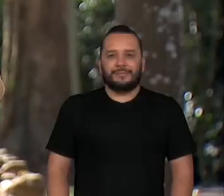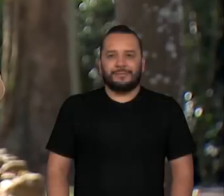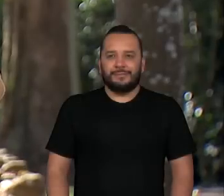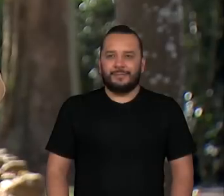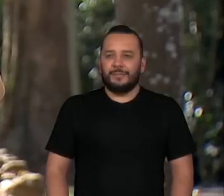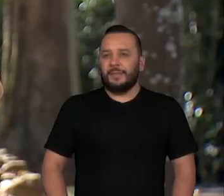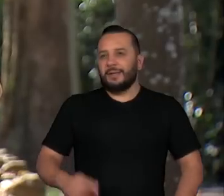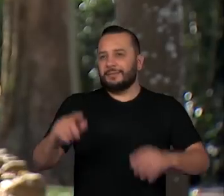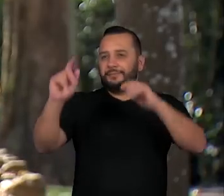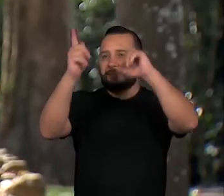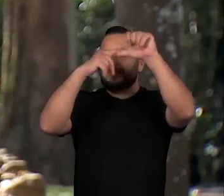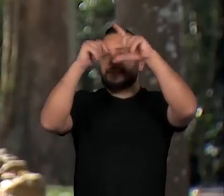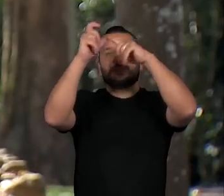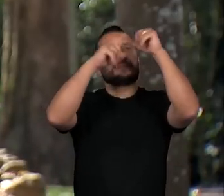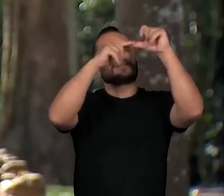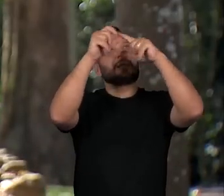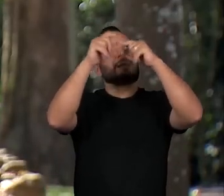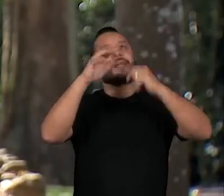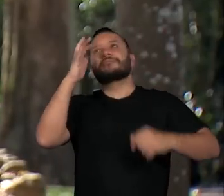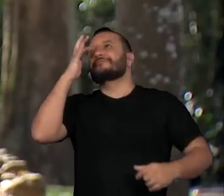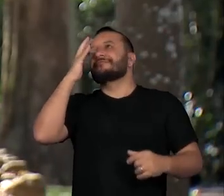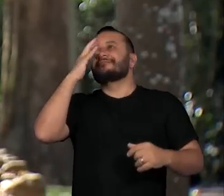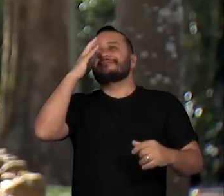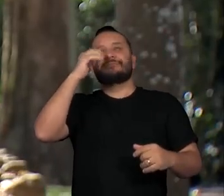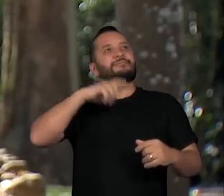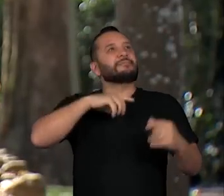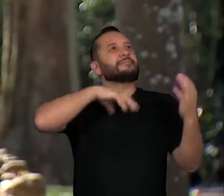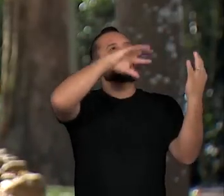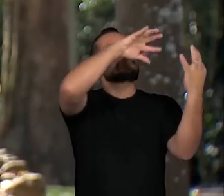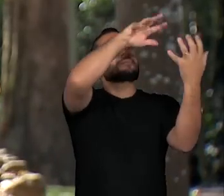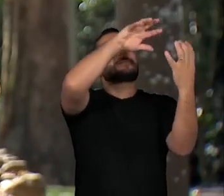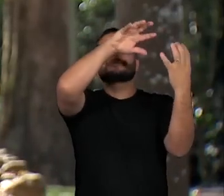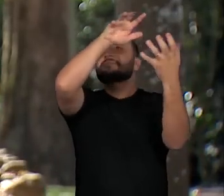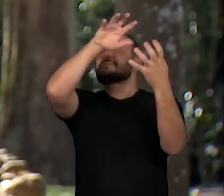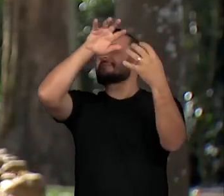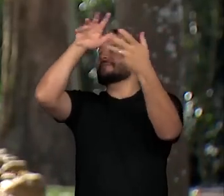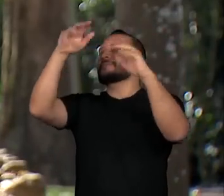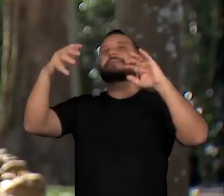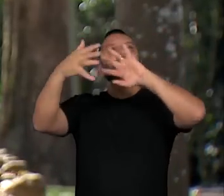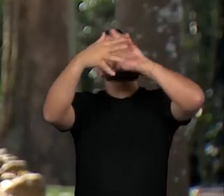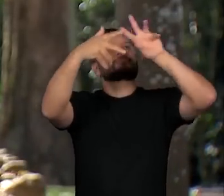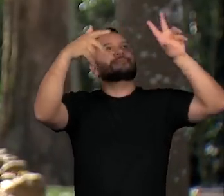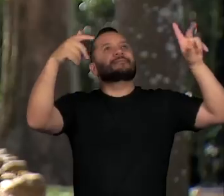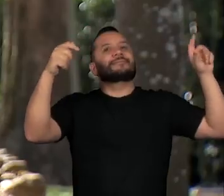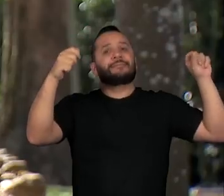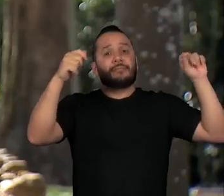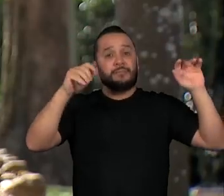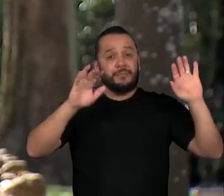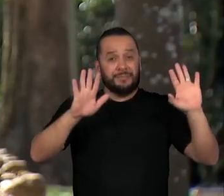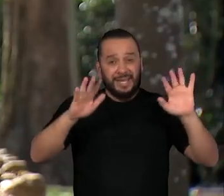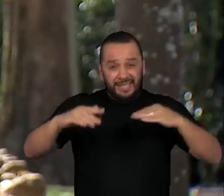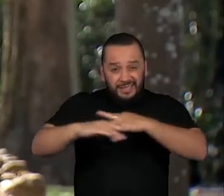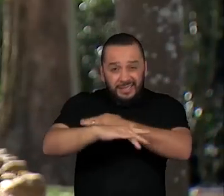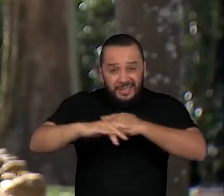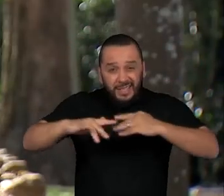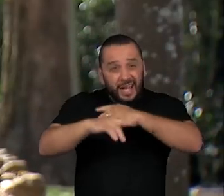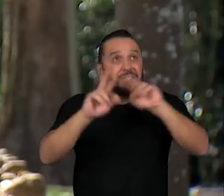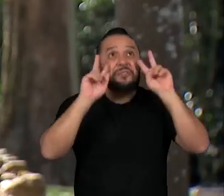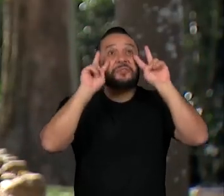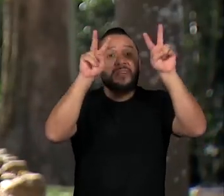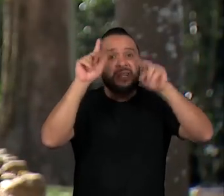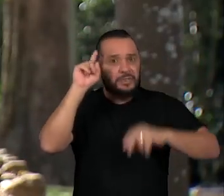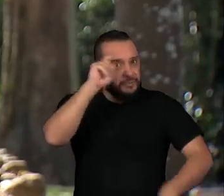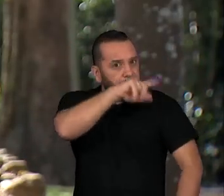Observar estrelas, planetas e constelações é cada vez mais difícil nas grandes cidades. Para fazer bons